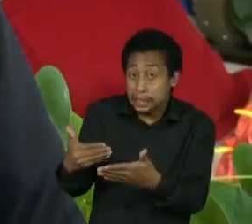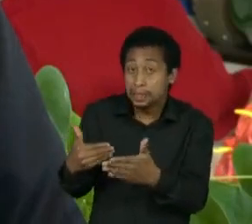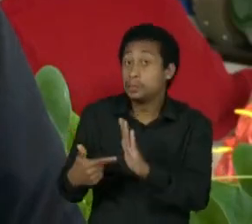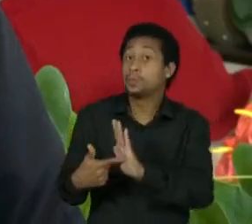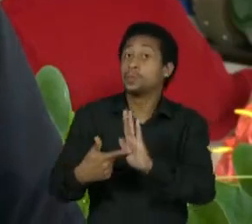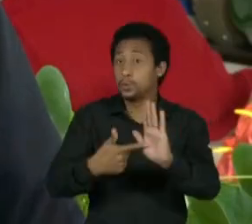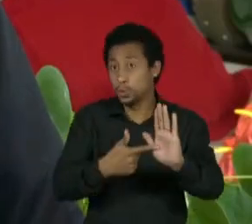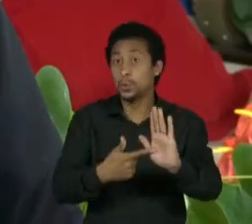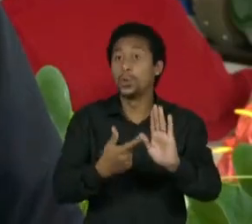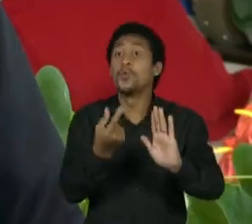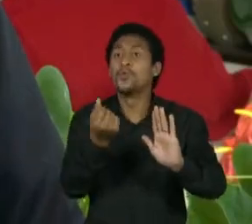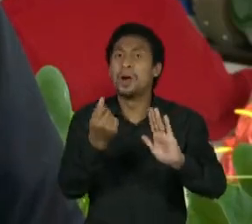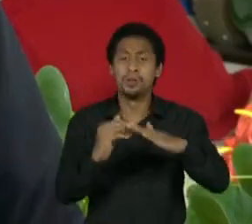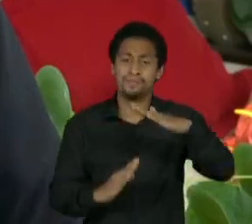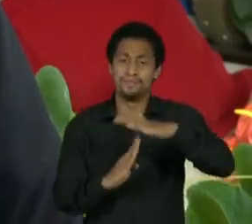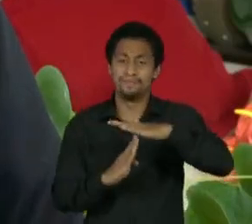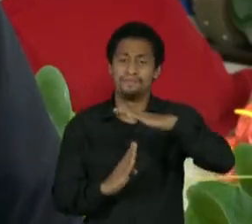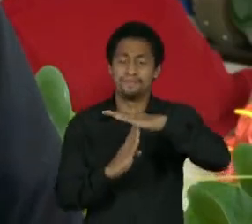índice de preços.